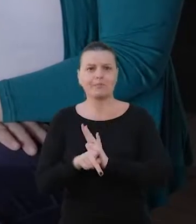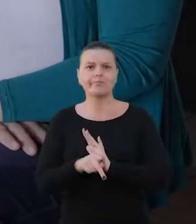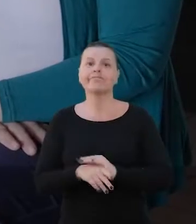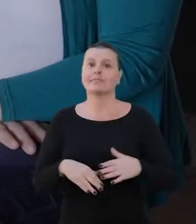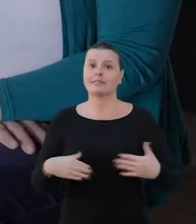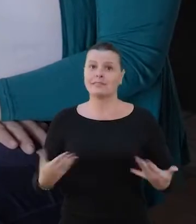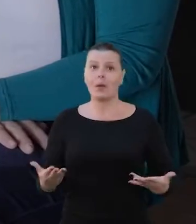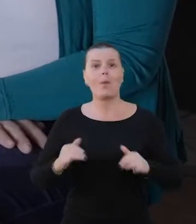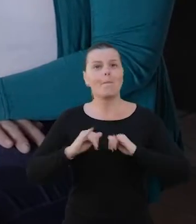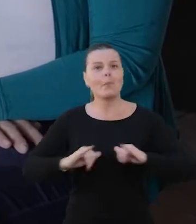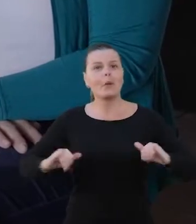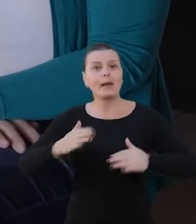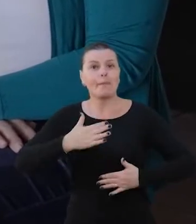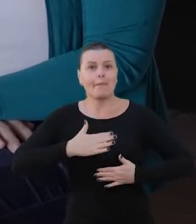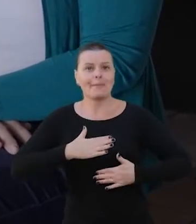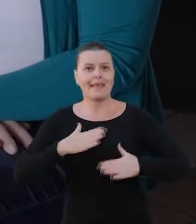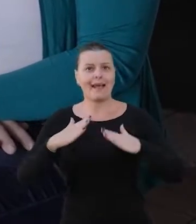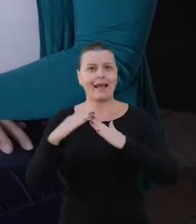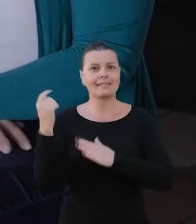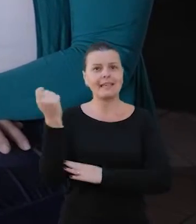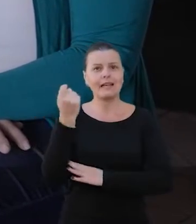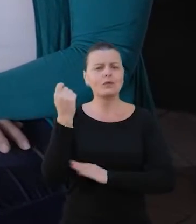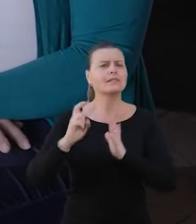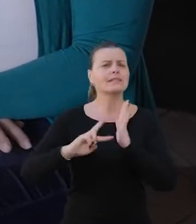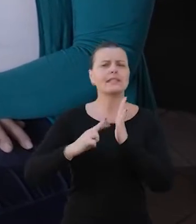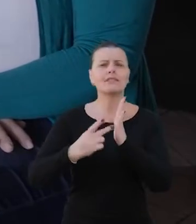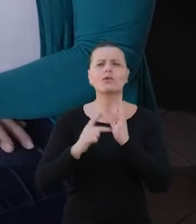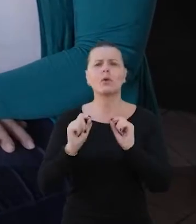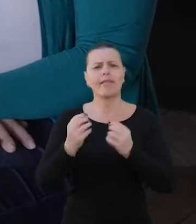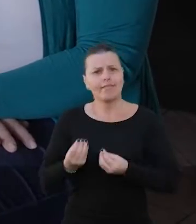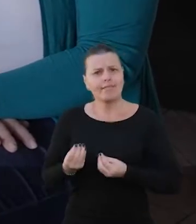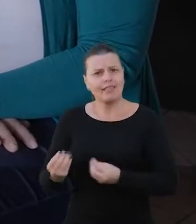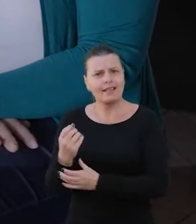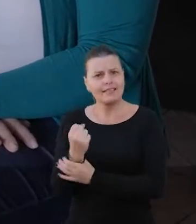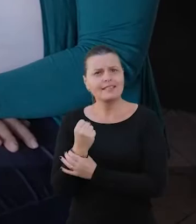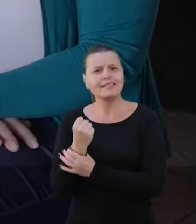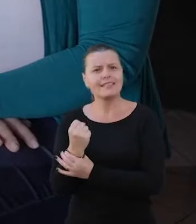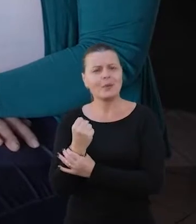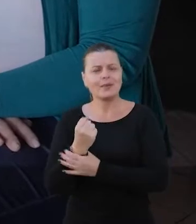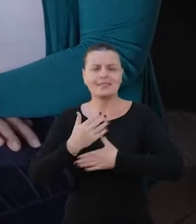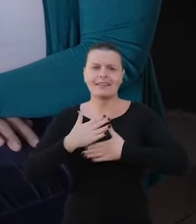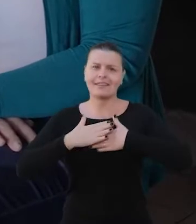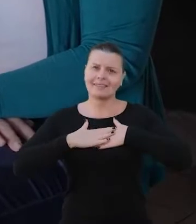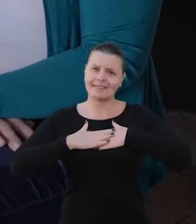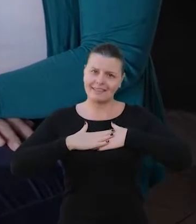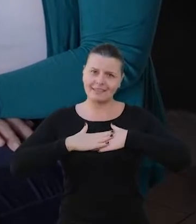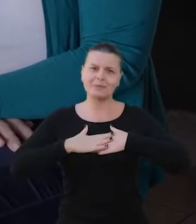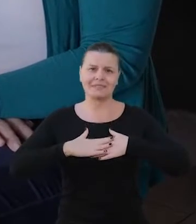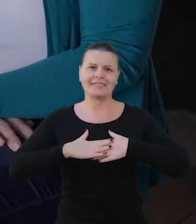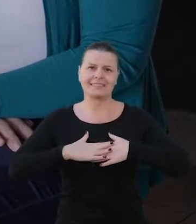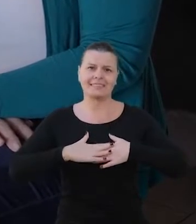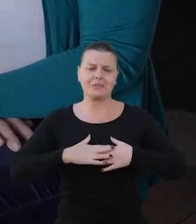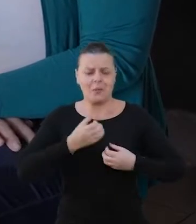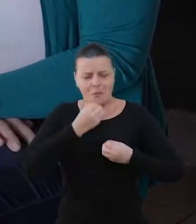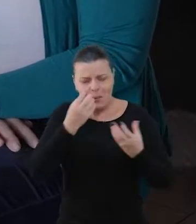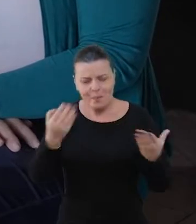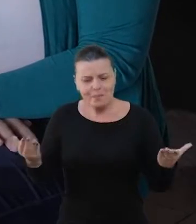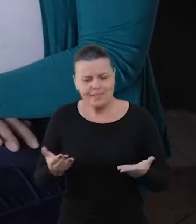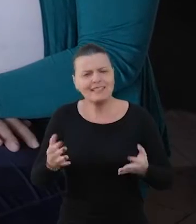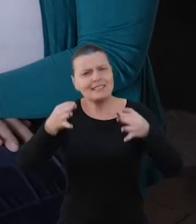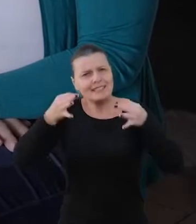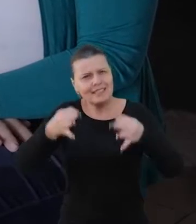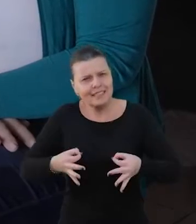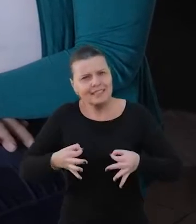Claudinha, o programa Minha Casa Gaúcha significa dar segurança, tranquilidade, bom